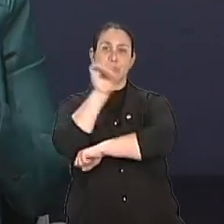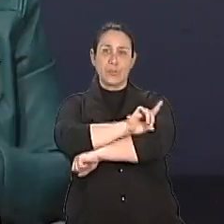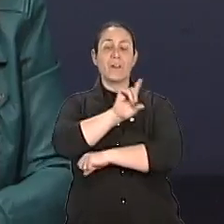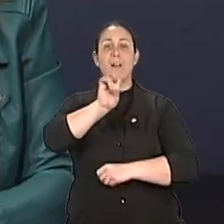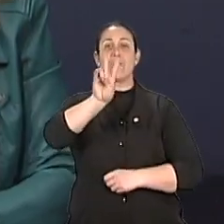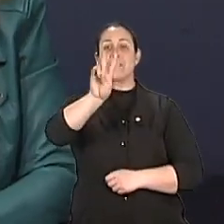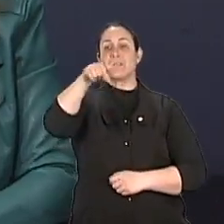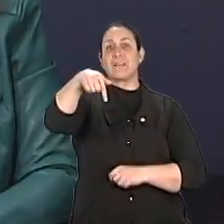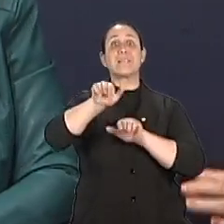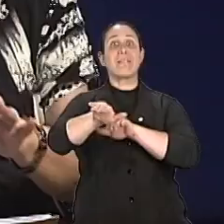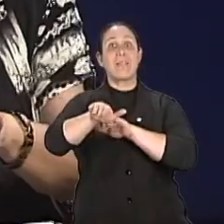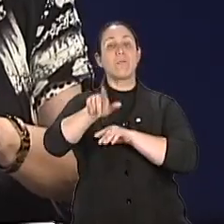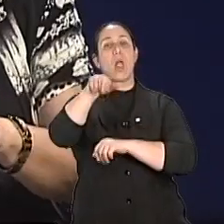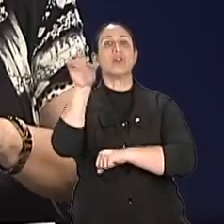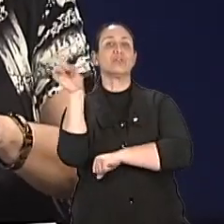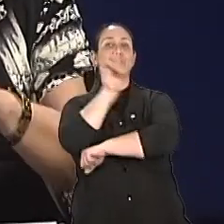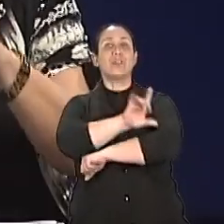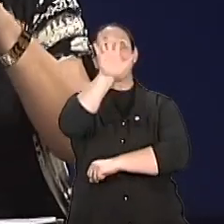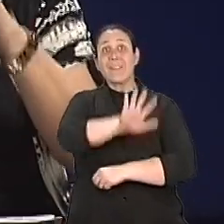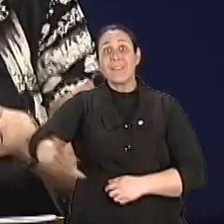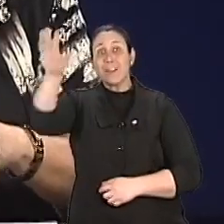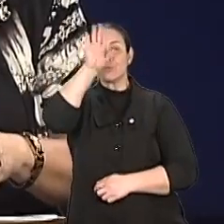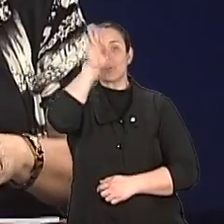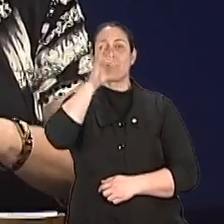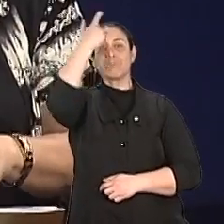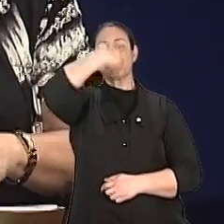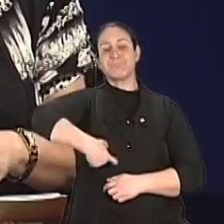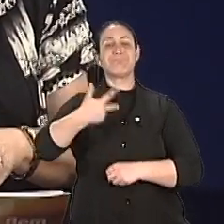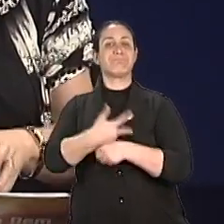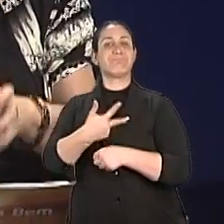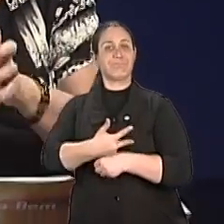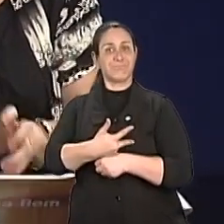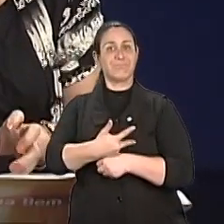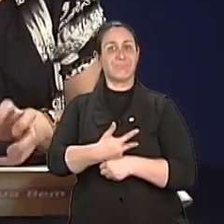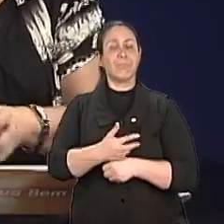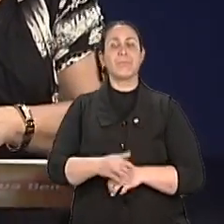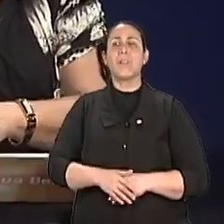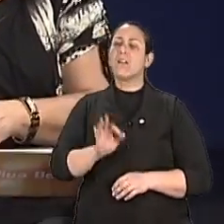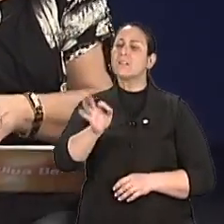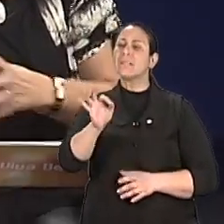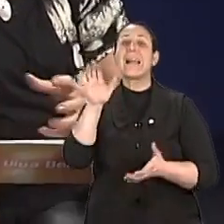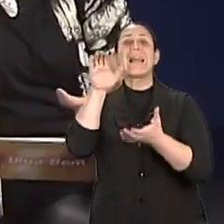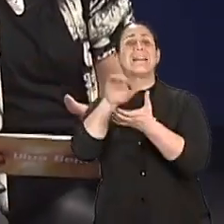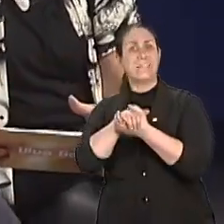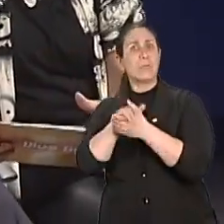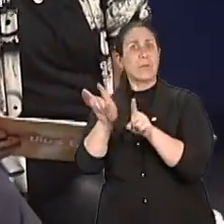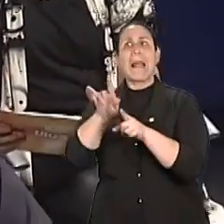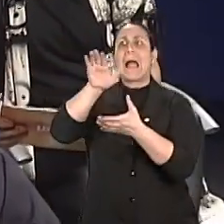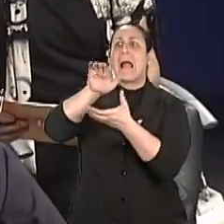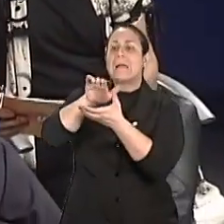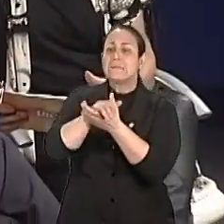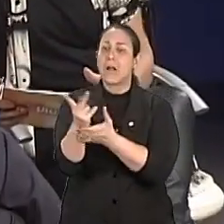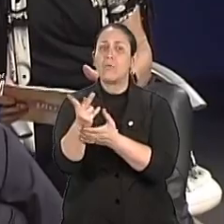27 de setembro. exatamente. Bom, mas aí esse casal é uma novidade também. Casal de idosos é uma novidade. Sim,